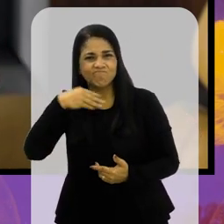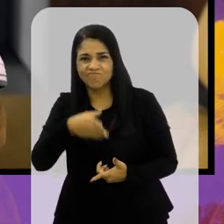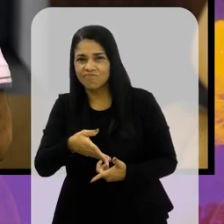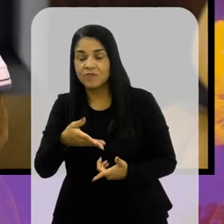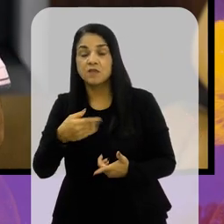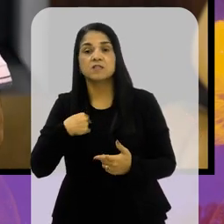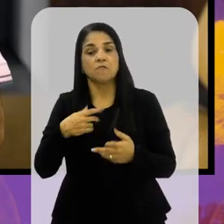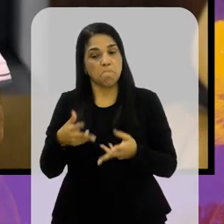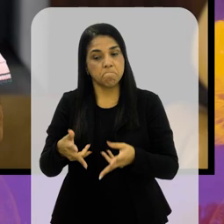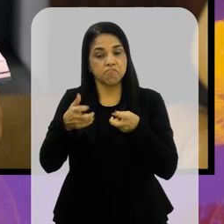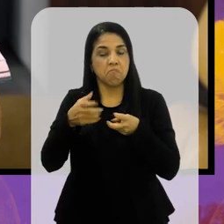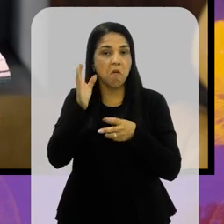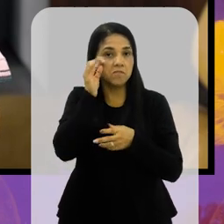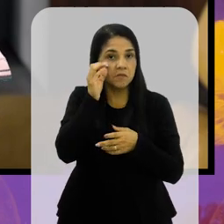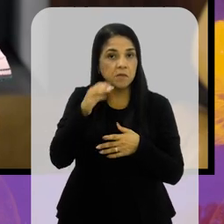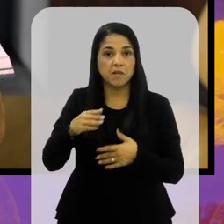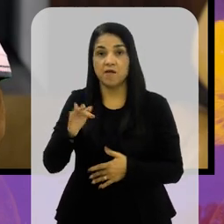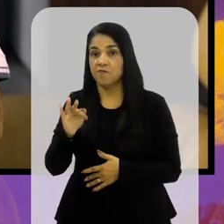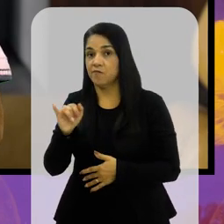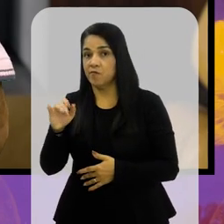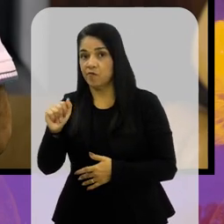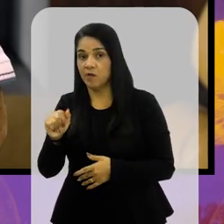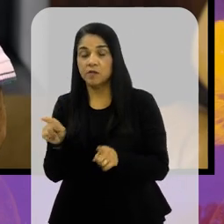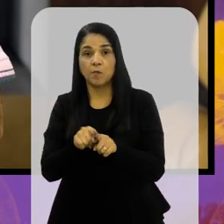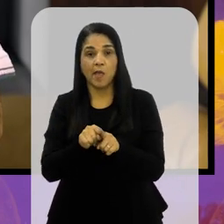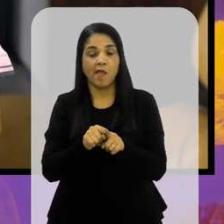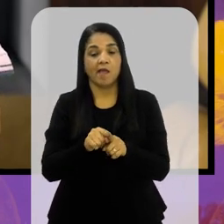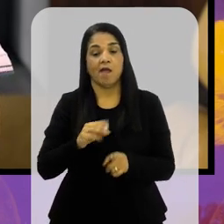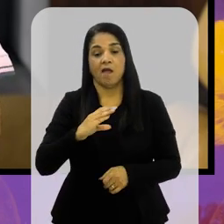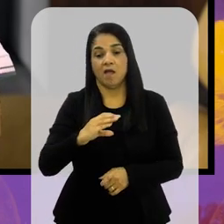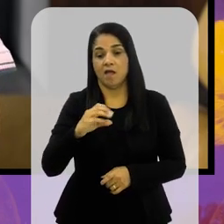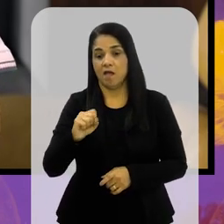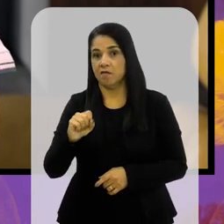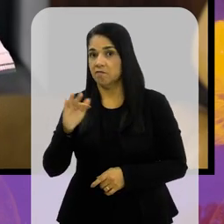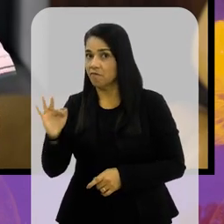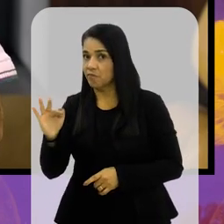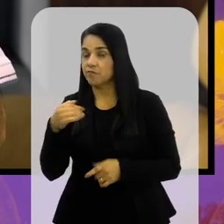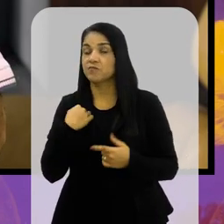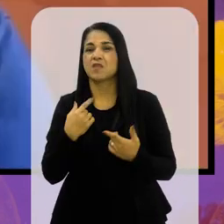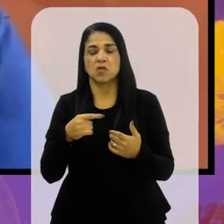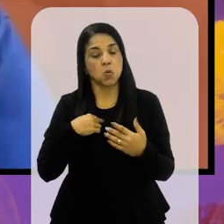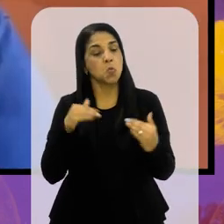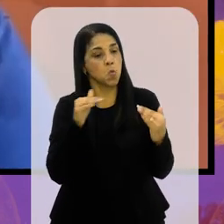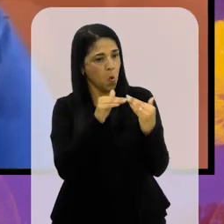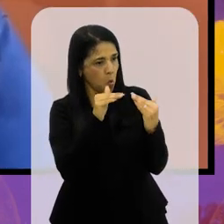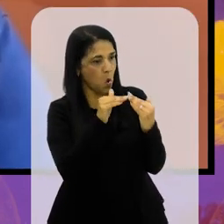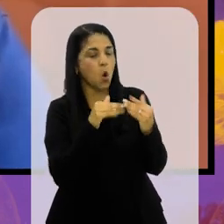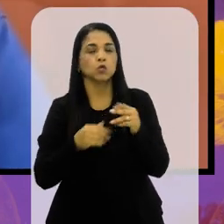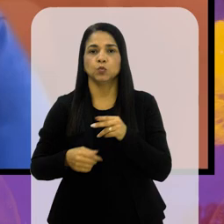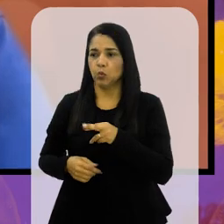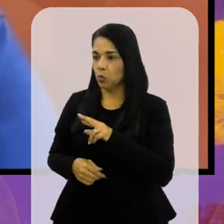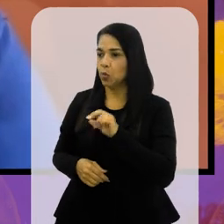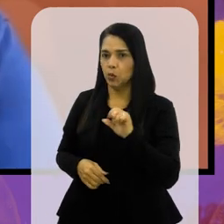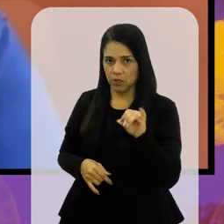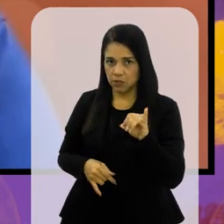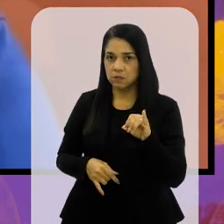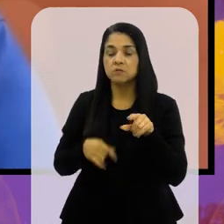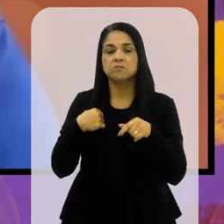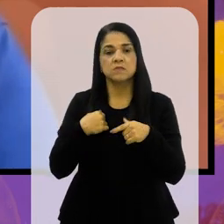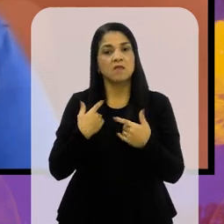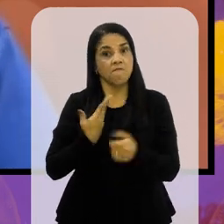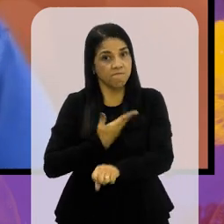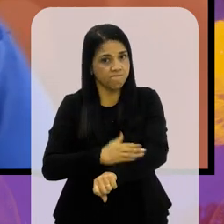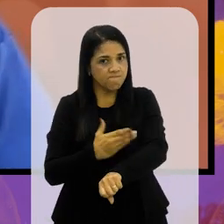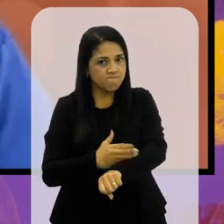FIFA e pela própria Sul-Americana. Qual é a tua opinião em relação a isso, Wellington? Ô Rui, concordo plenamente contigo, porque nós